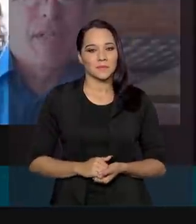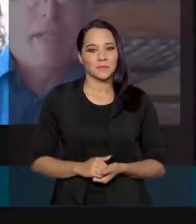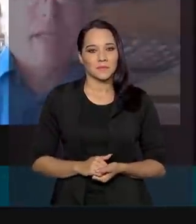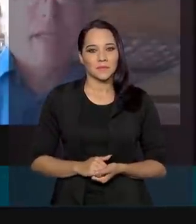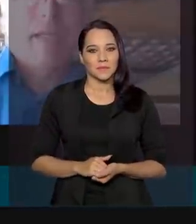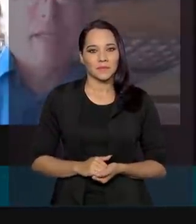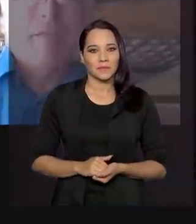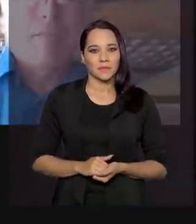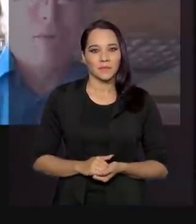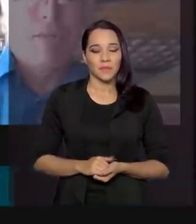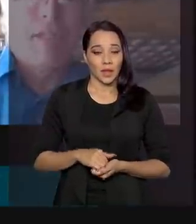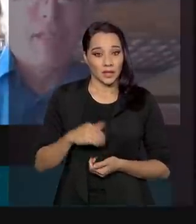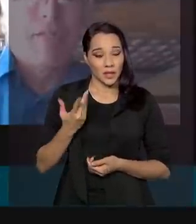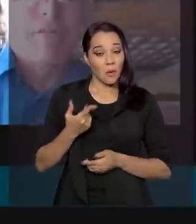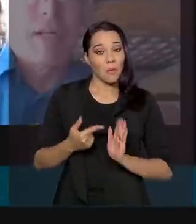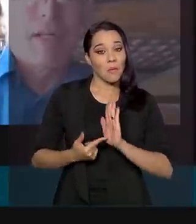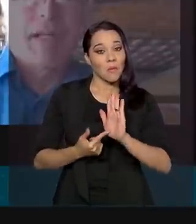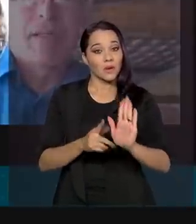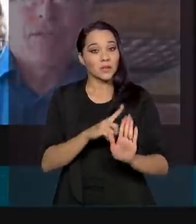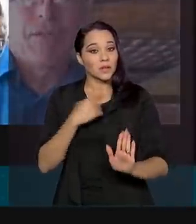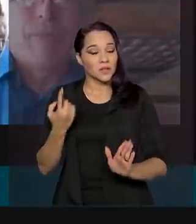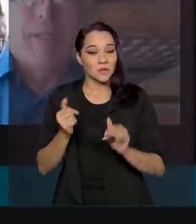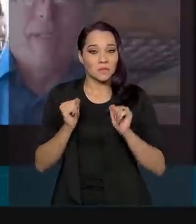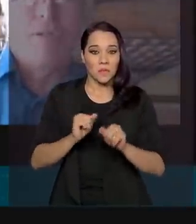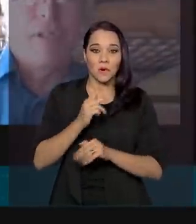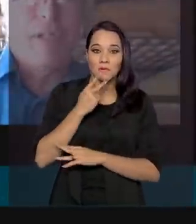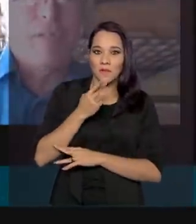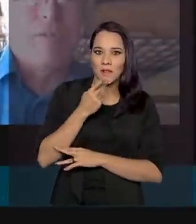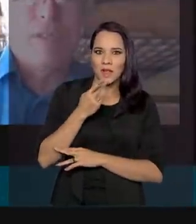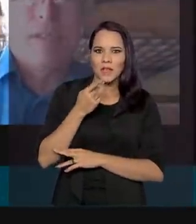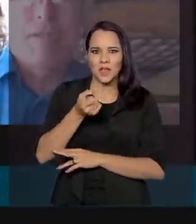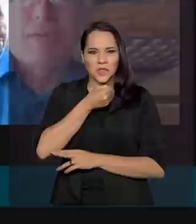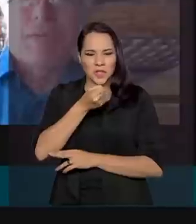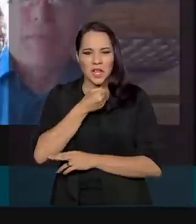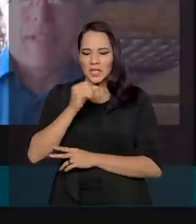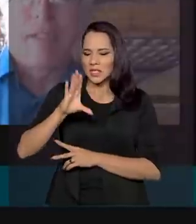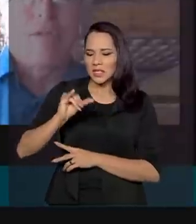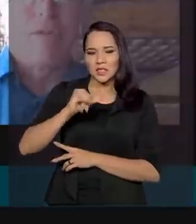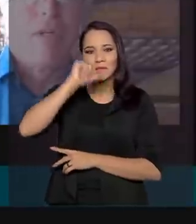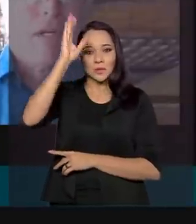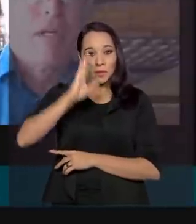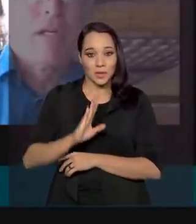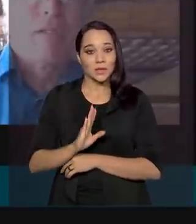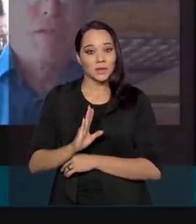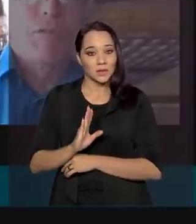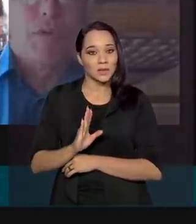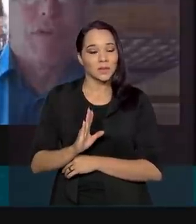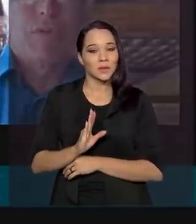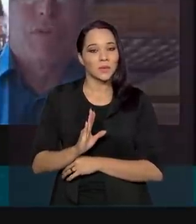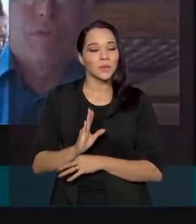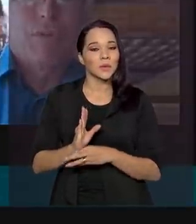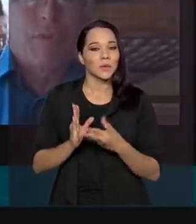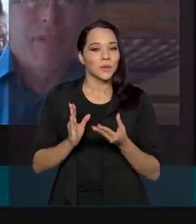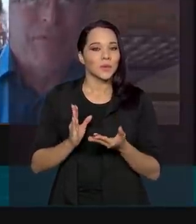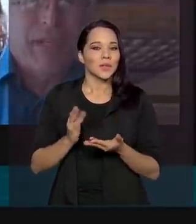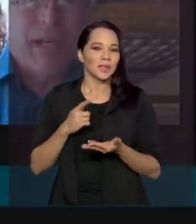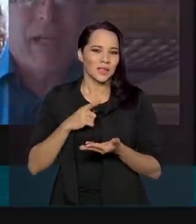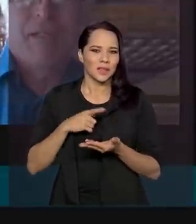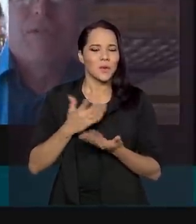Mostra que a gente pode falar sobre jornalismo científico no Brasil de um modo